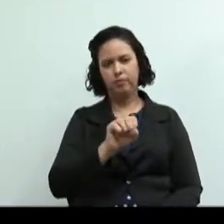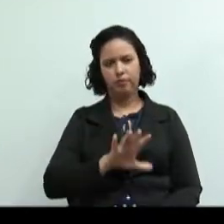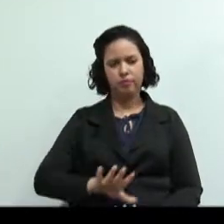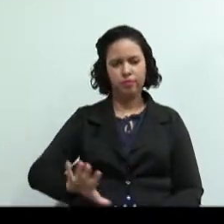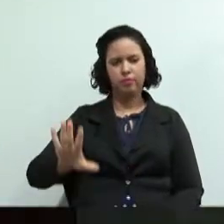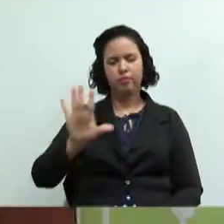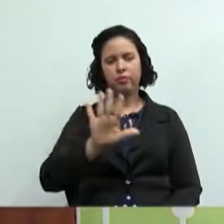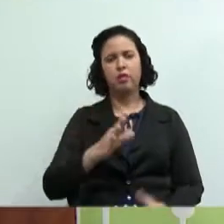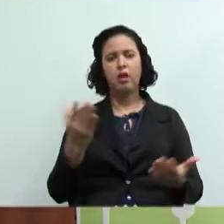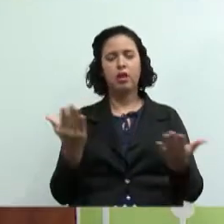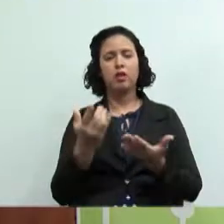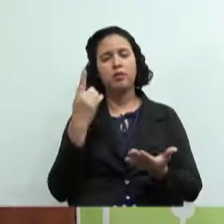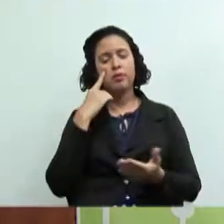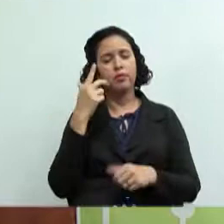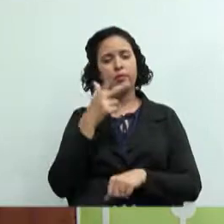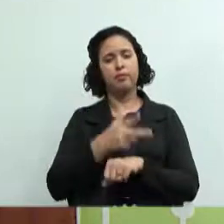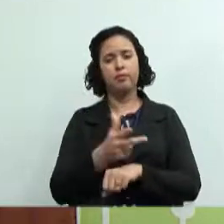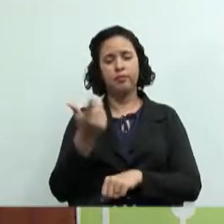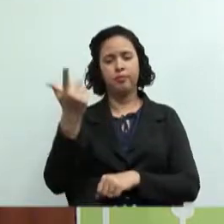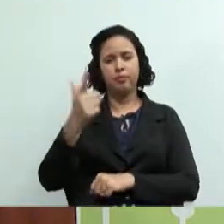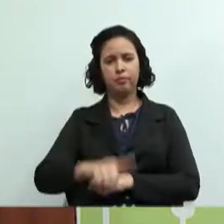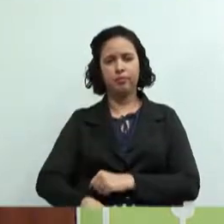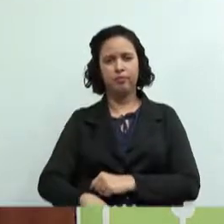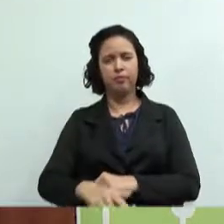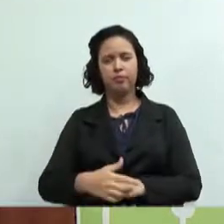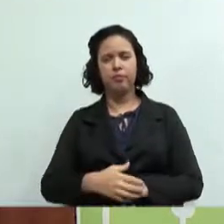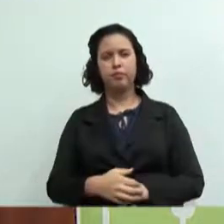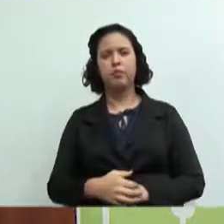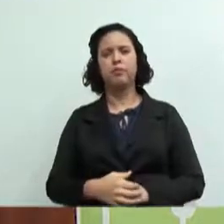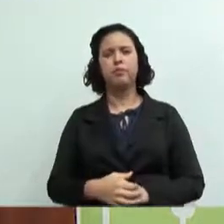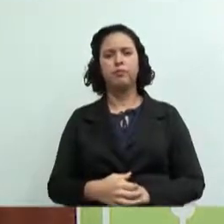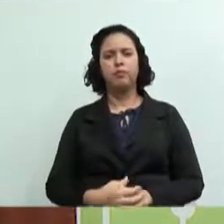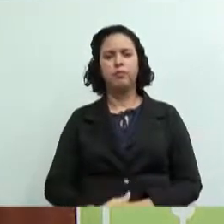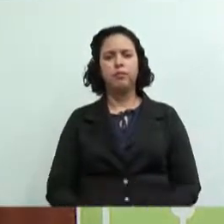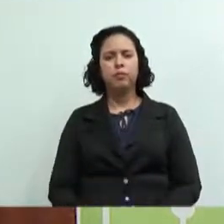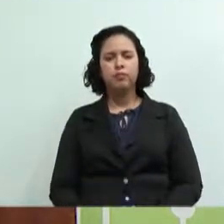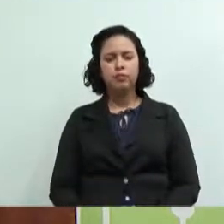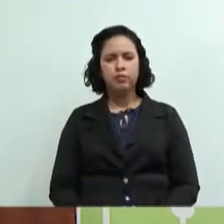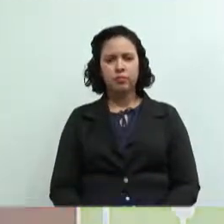Agora vamos assistir mais um filme para sua melhor compreensão sobre o tema.